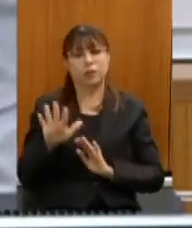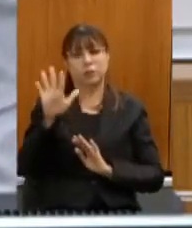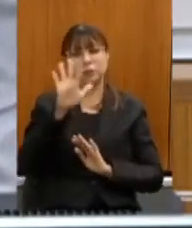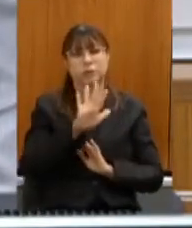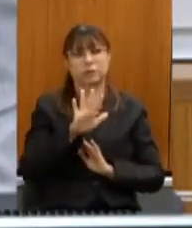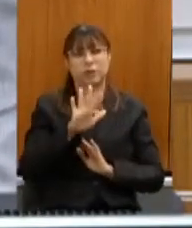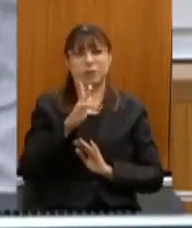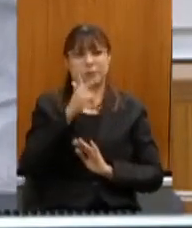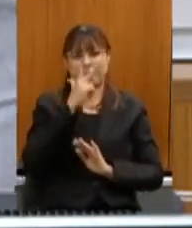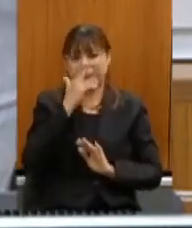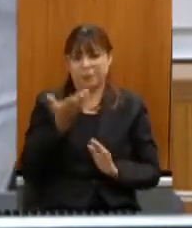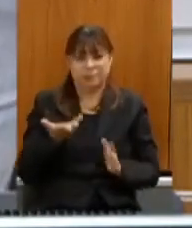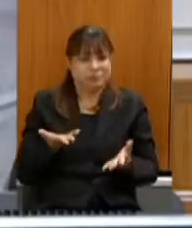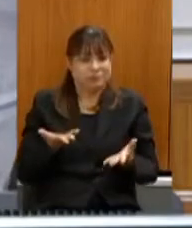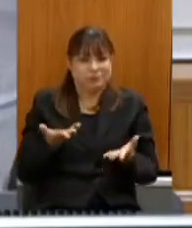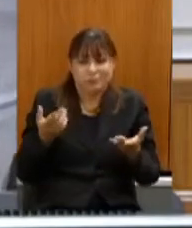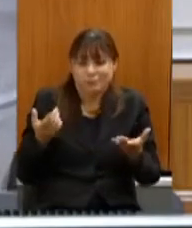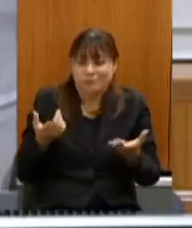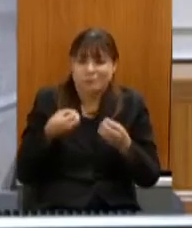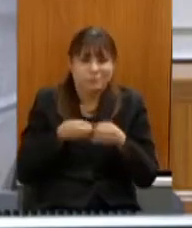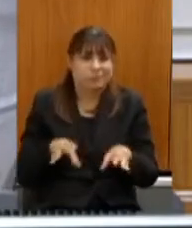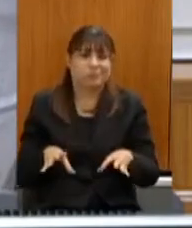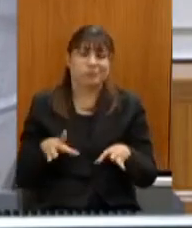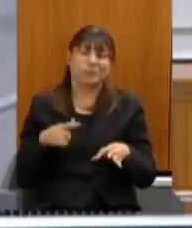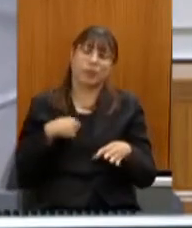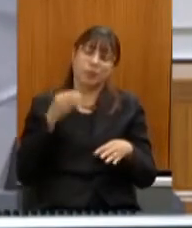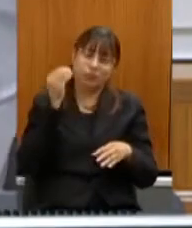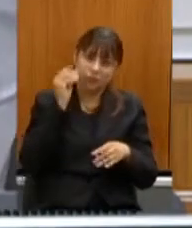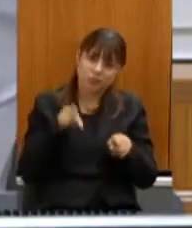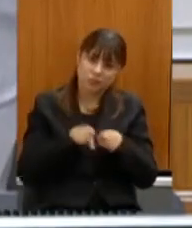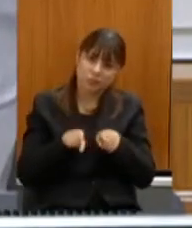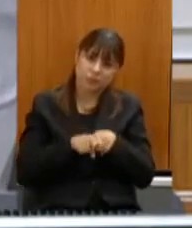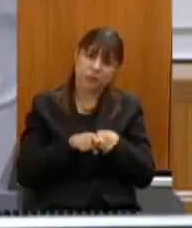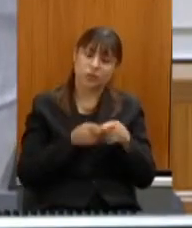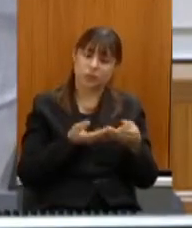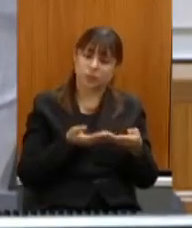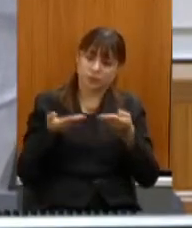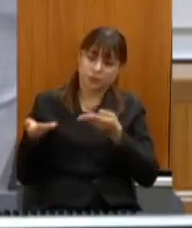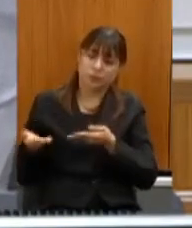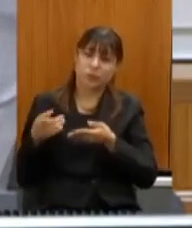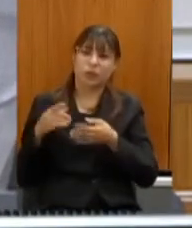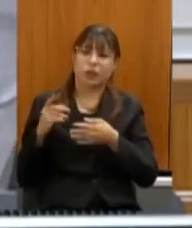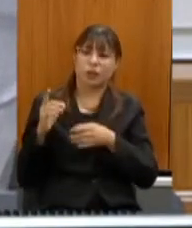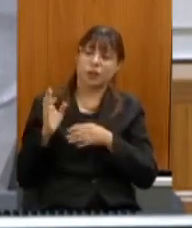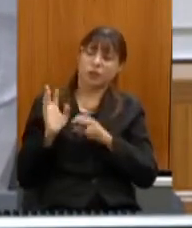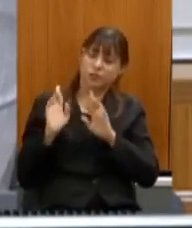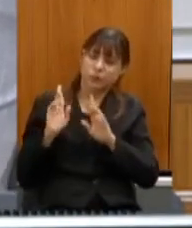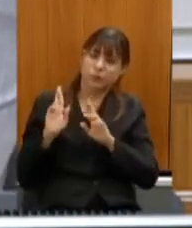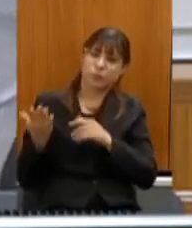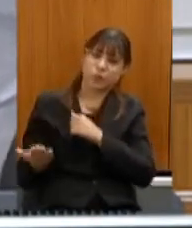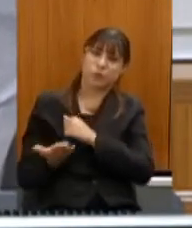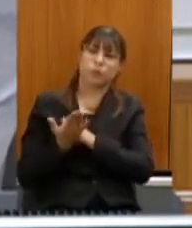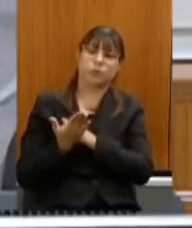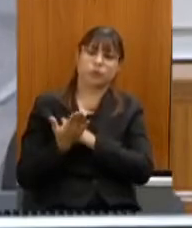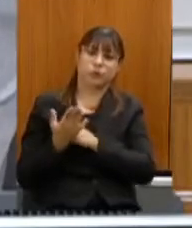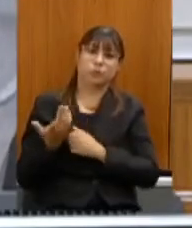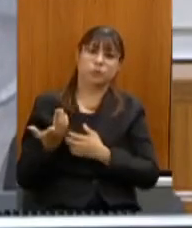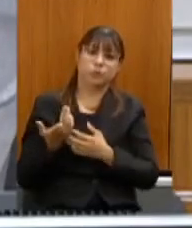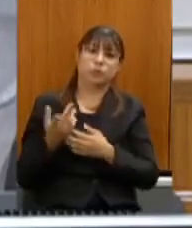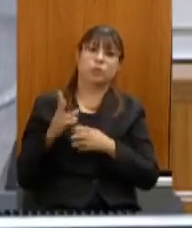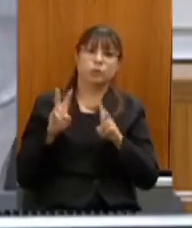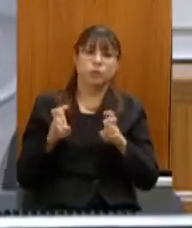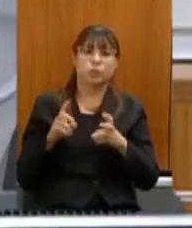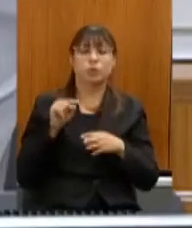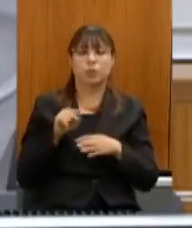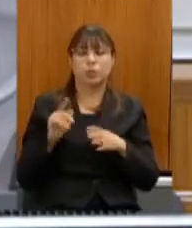num monstro então eu estou trazendo um pacote também conto com o senhor para a gente aprovar isso e com relação ao fomento